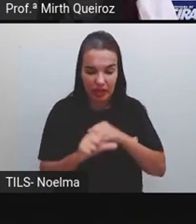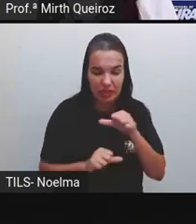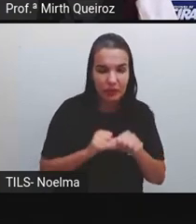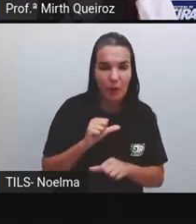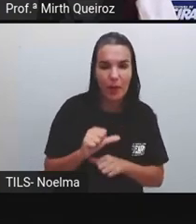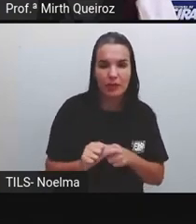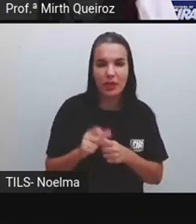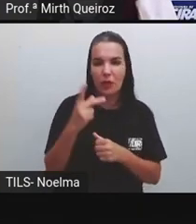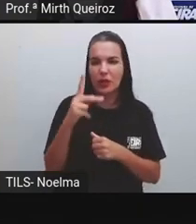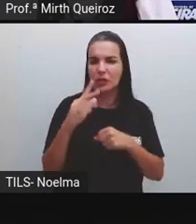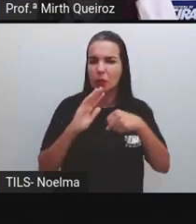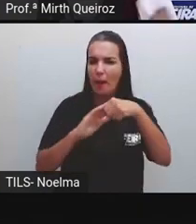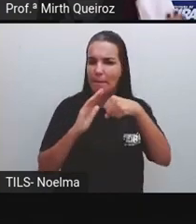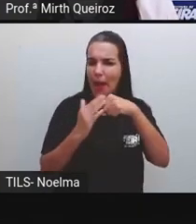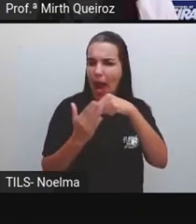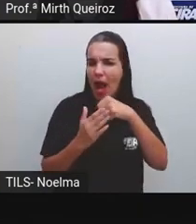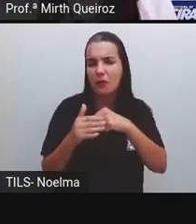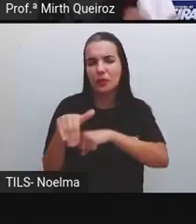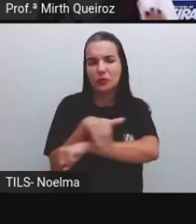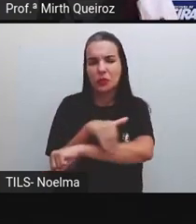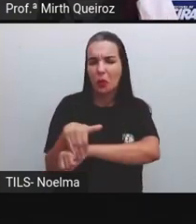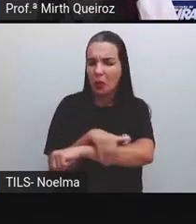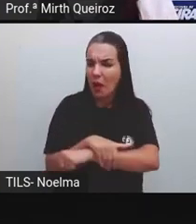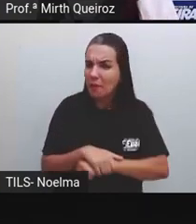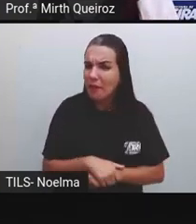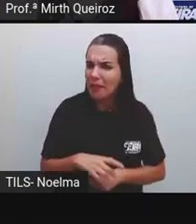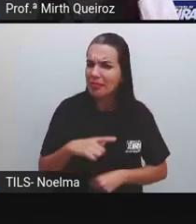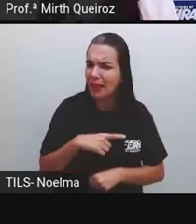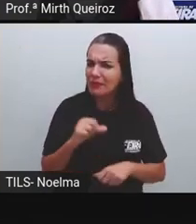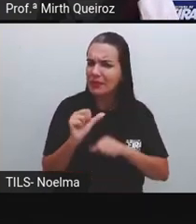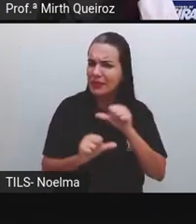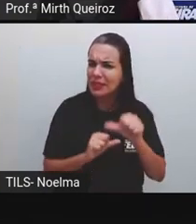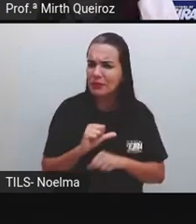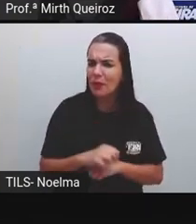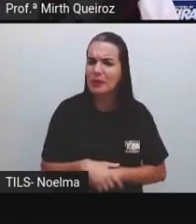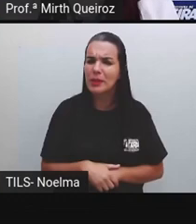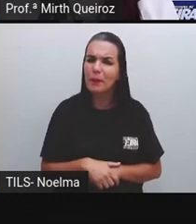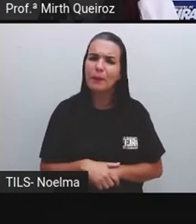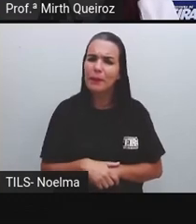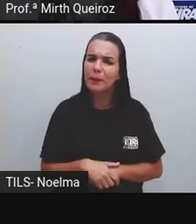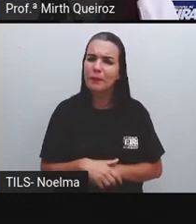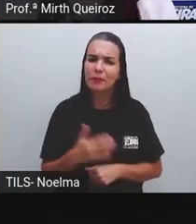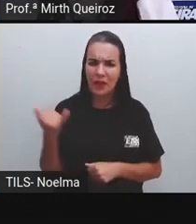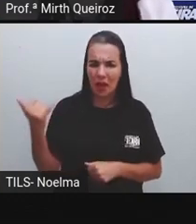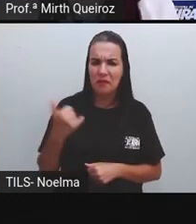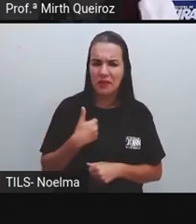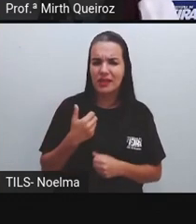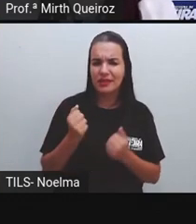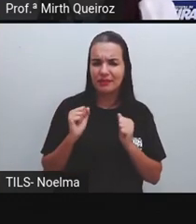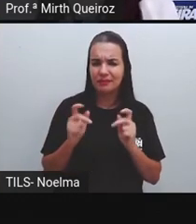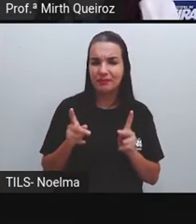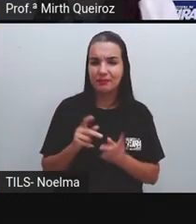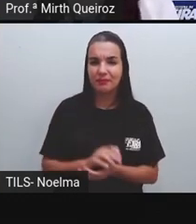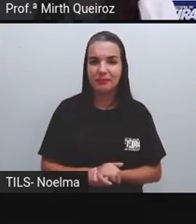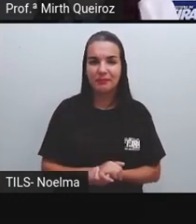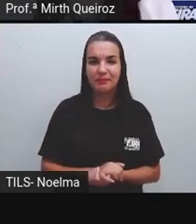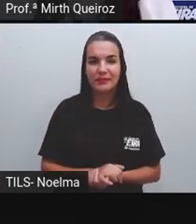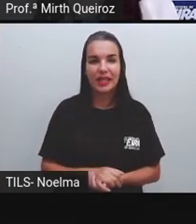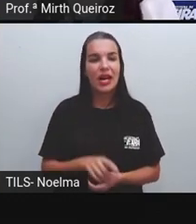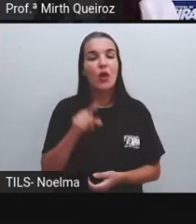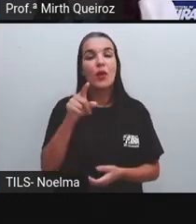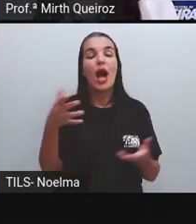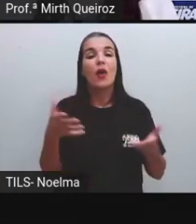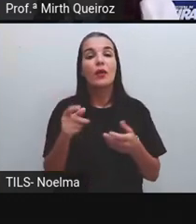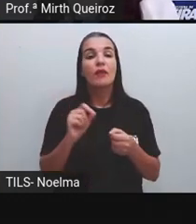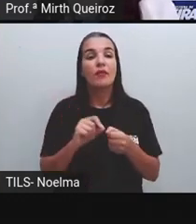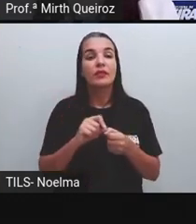na sua rua aí? No seu bairro? O que mudou? Conte aí pra mim. O que vocês vão